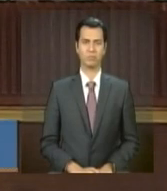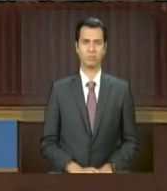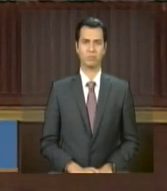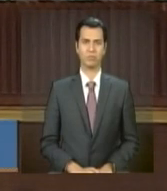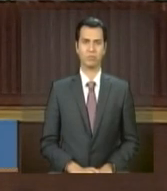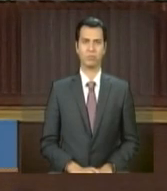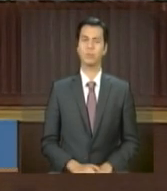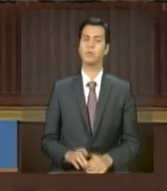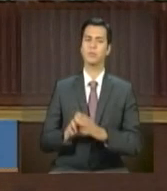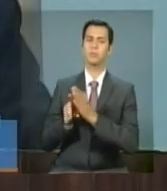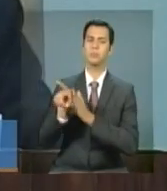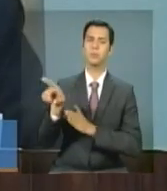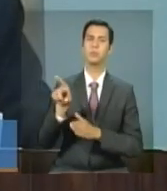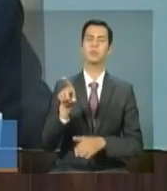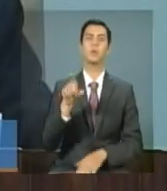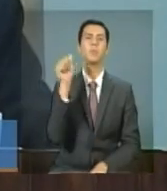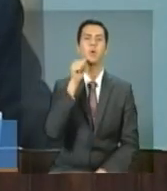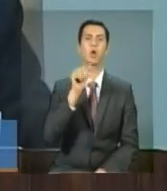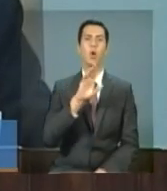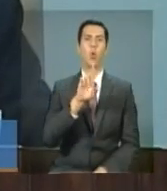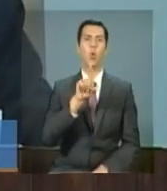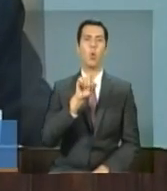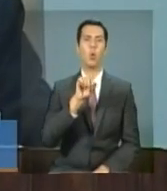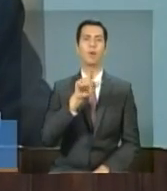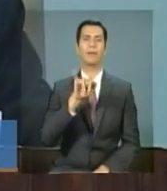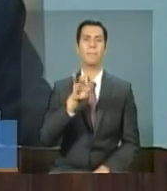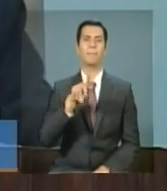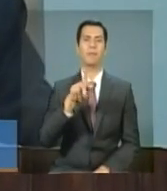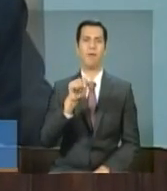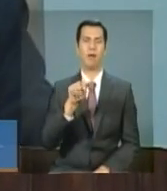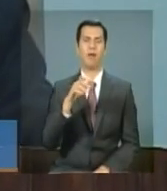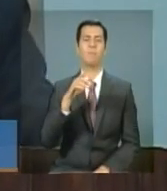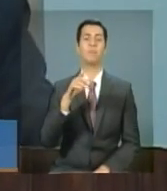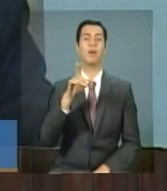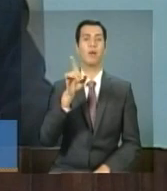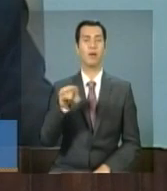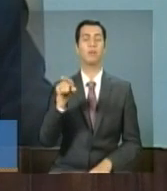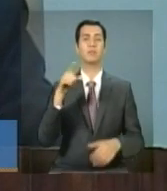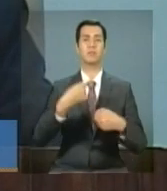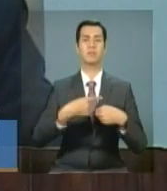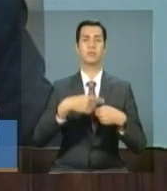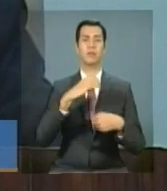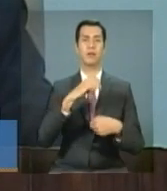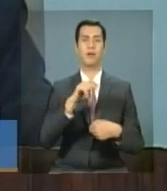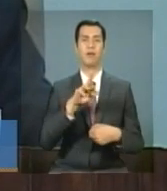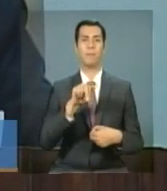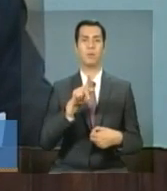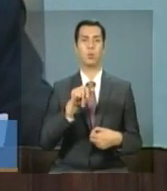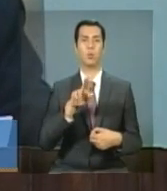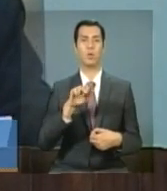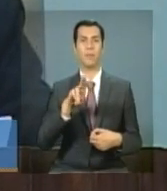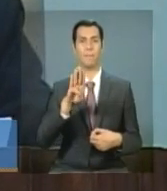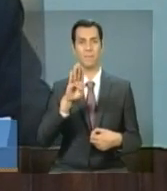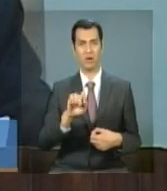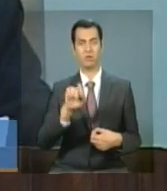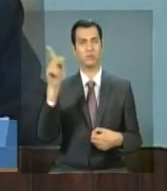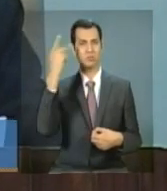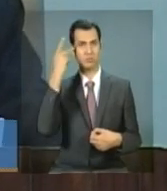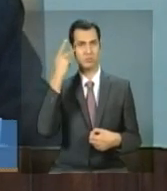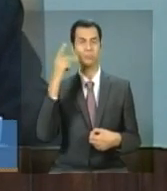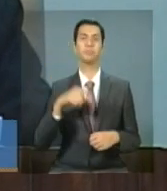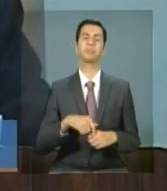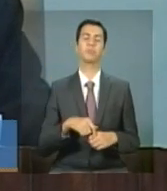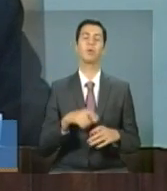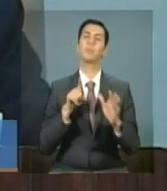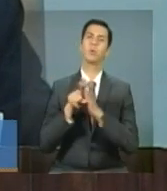Olímpia Navasques, de Carapicuíba, São Paulo. Ela disse o boa tarde, ministra. O nosso município apresentou o projeto